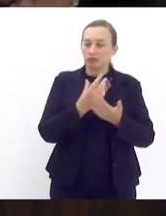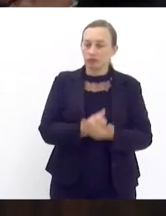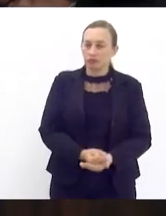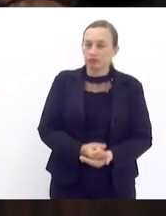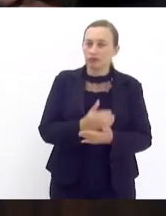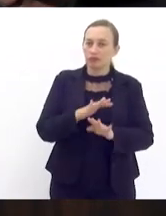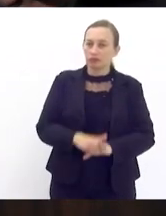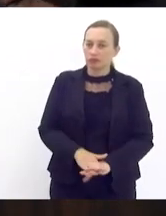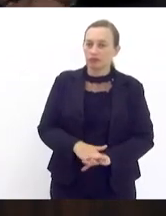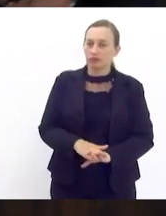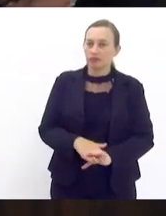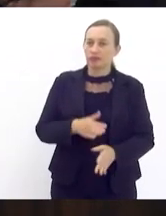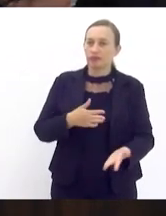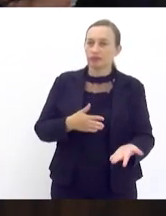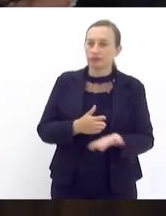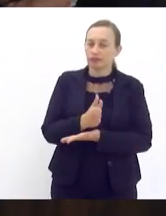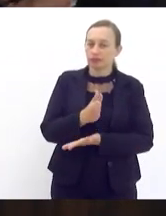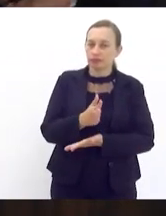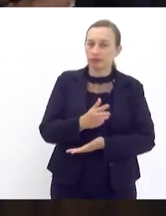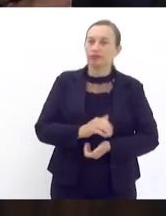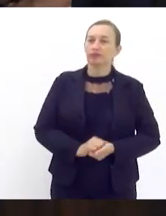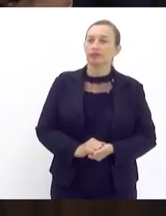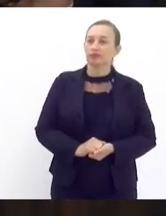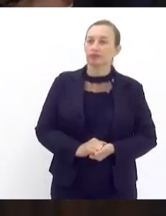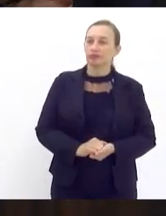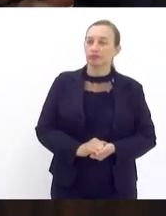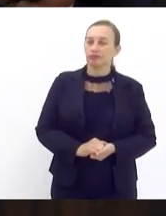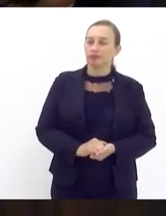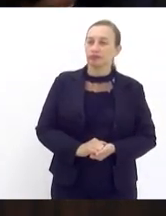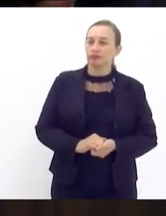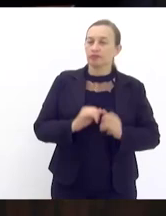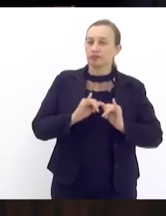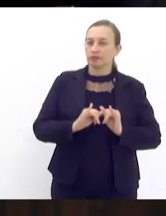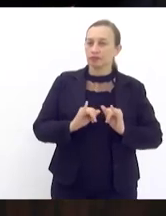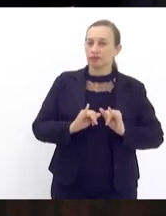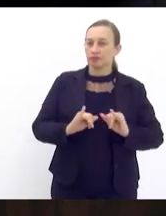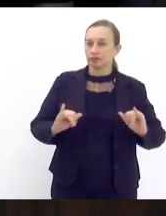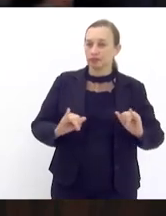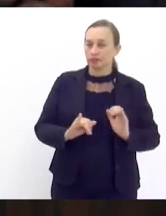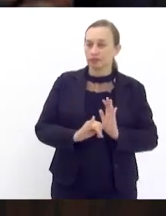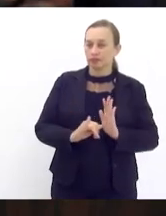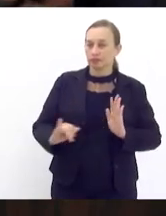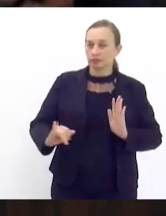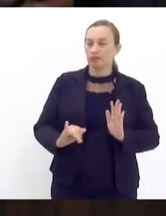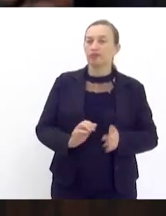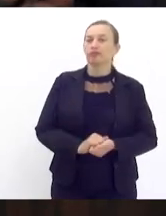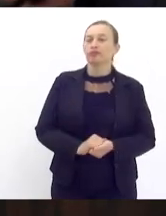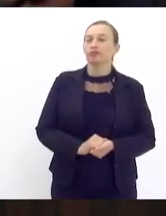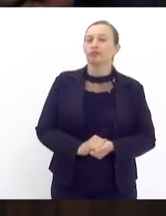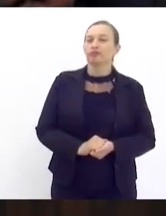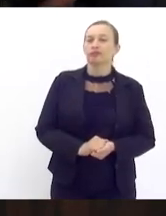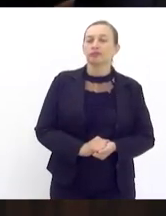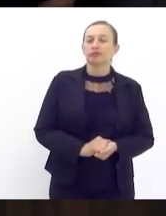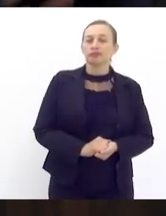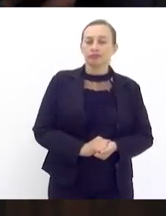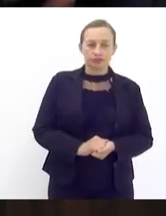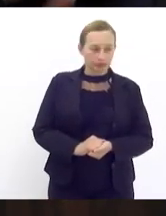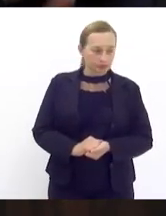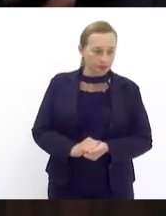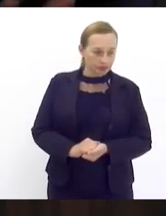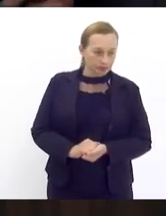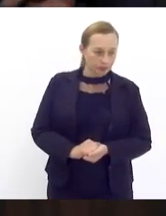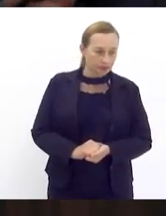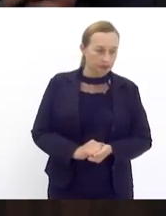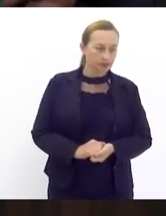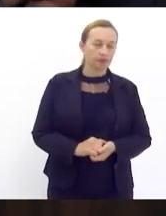permaneça como estão aprovado vai a publicação em regime